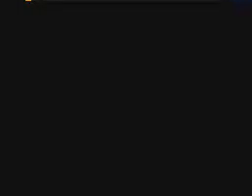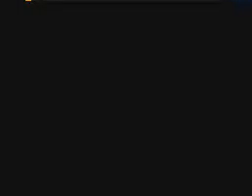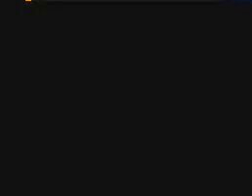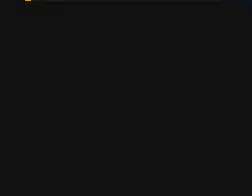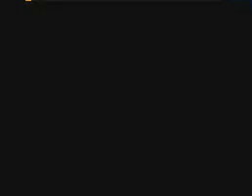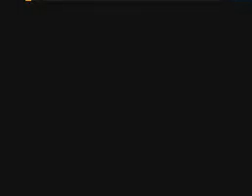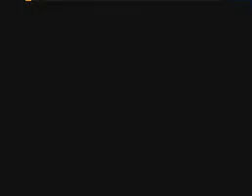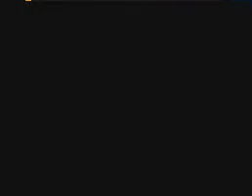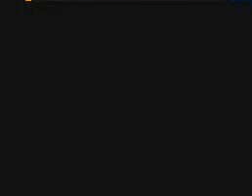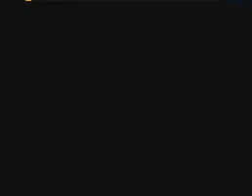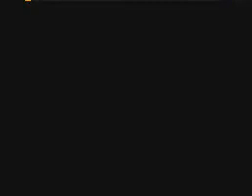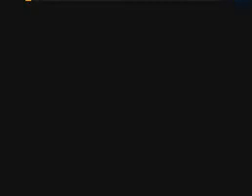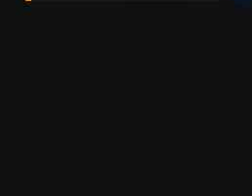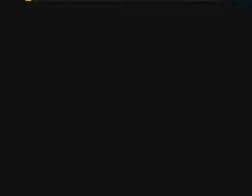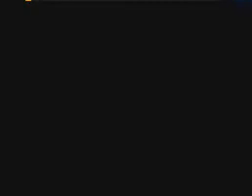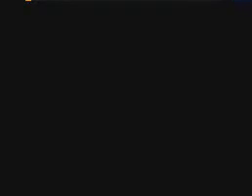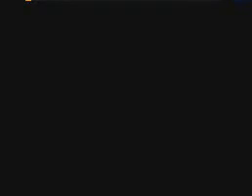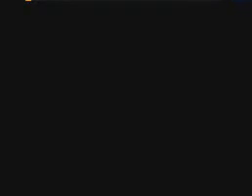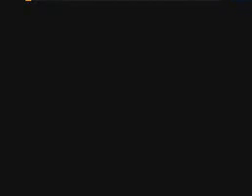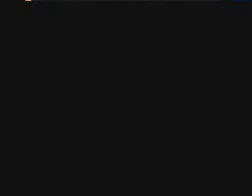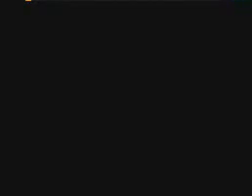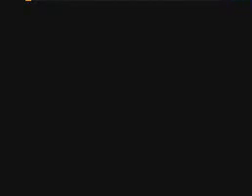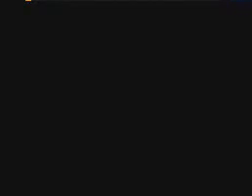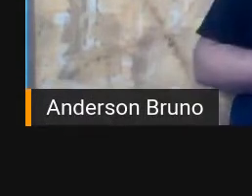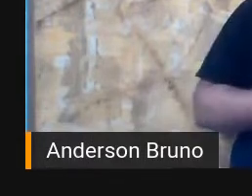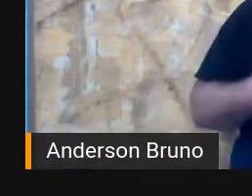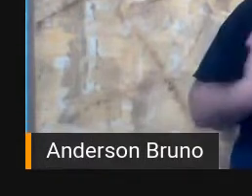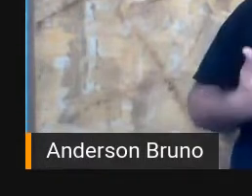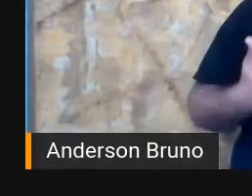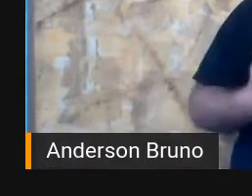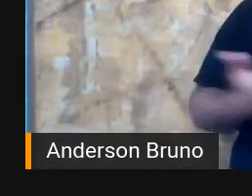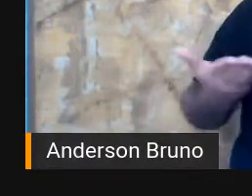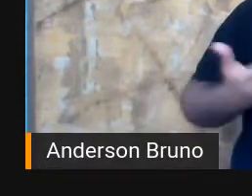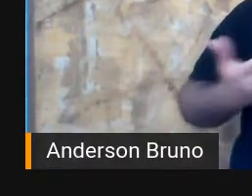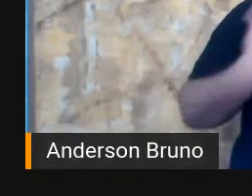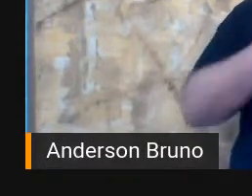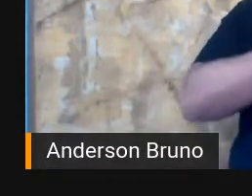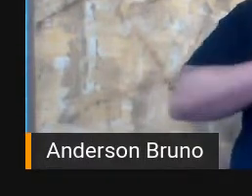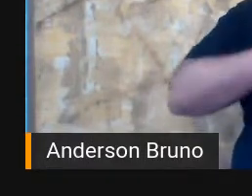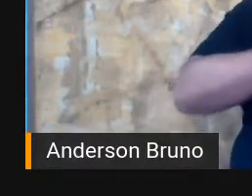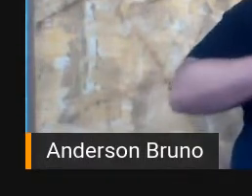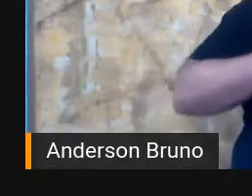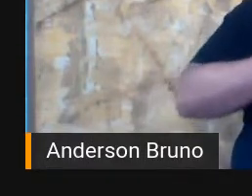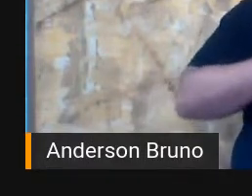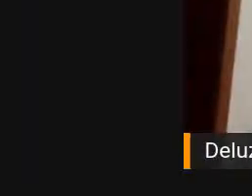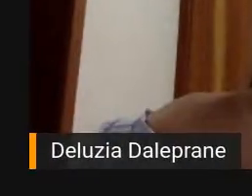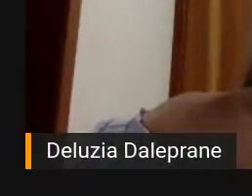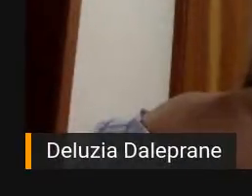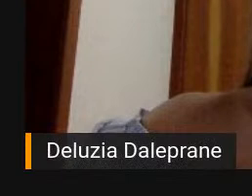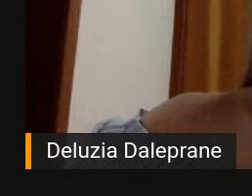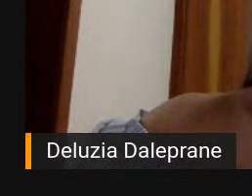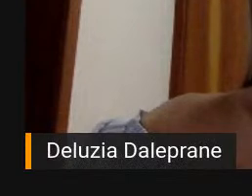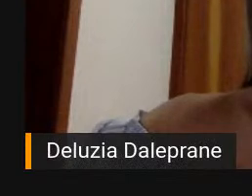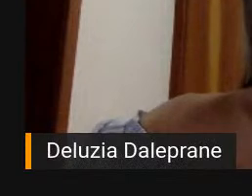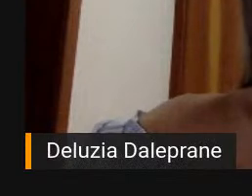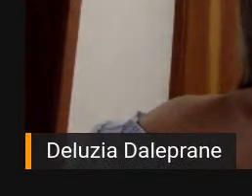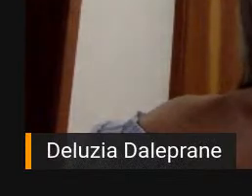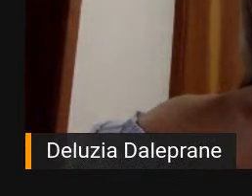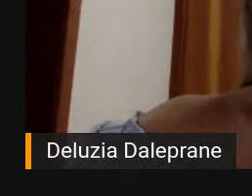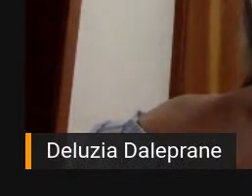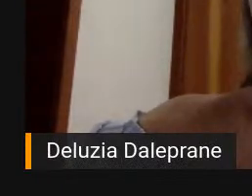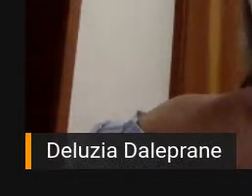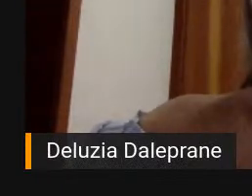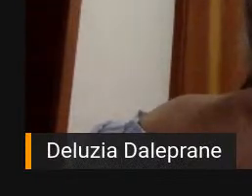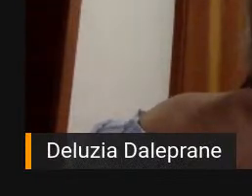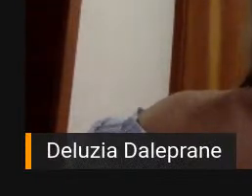Vaxi Pessoal É um prazer Estar aqui Compondo com vocês Hoje Quem sou eu Gente Quem sou eu Depois de Rosana